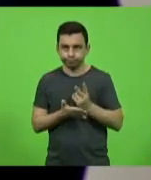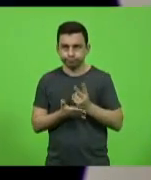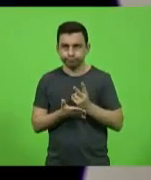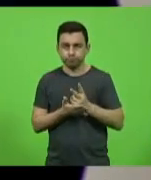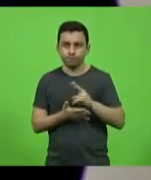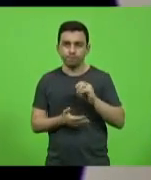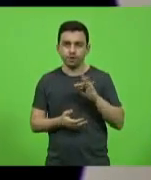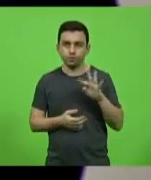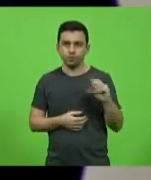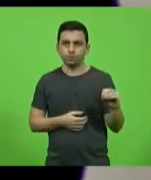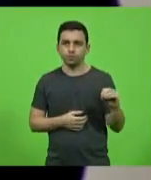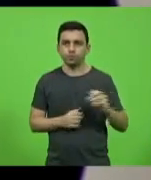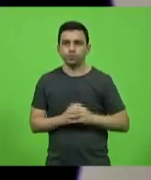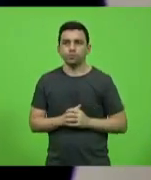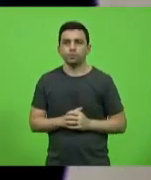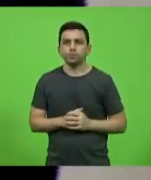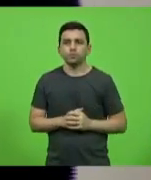veto.